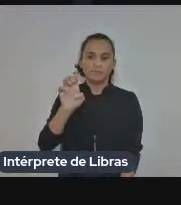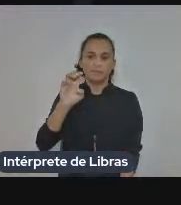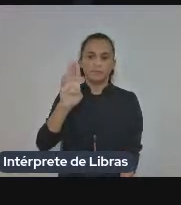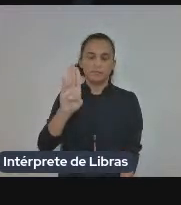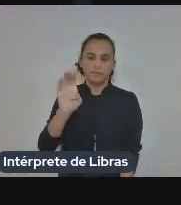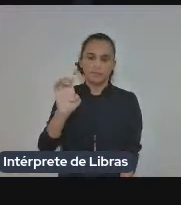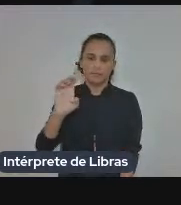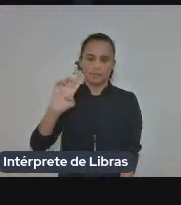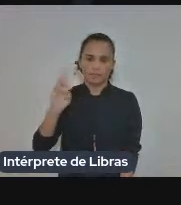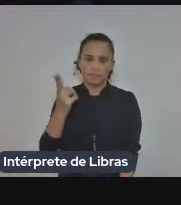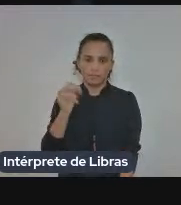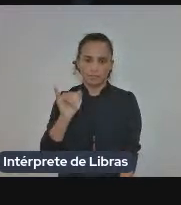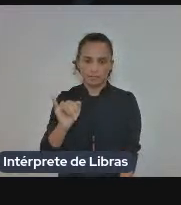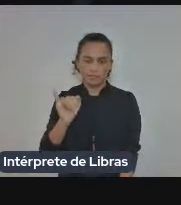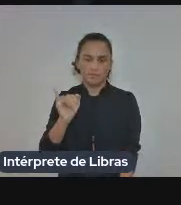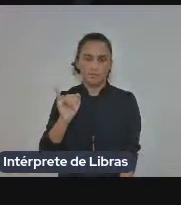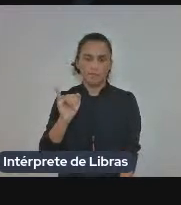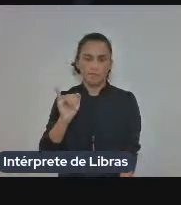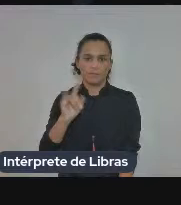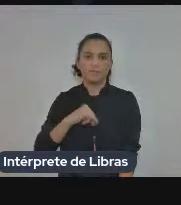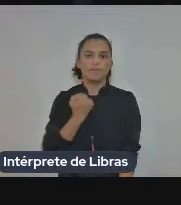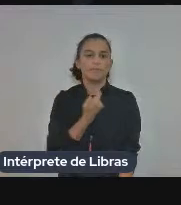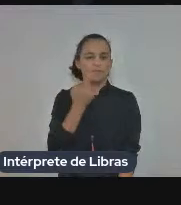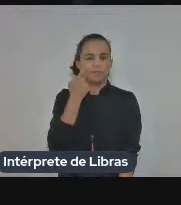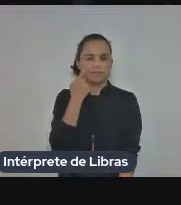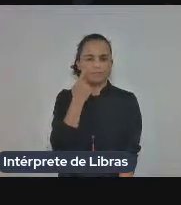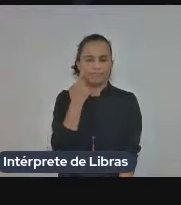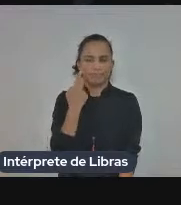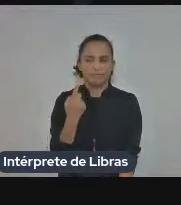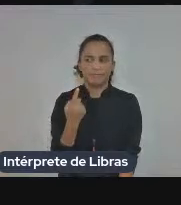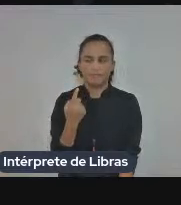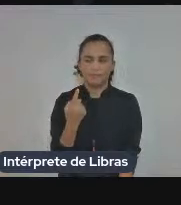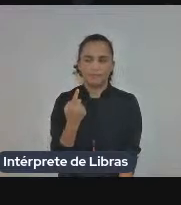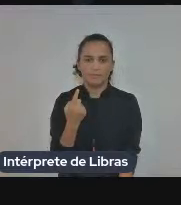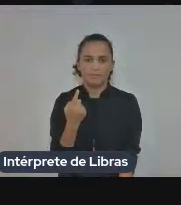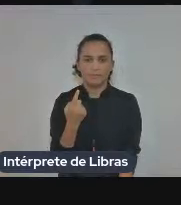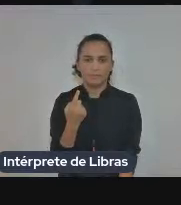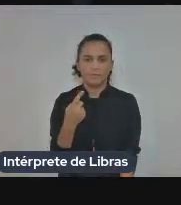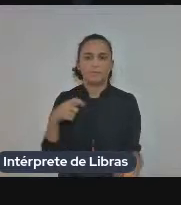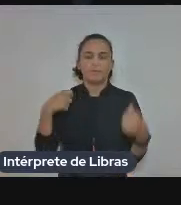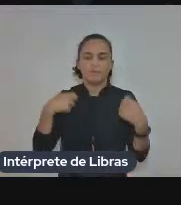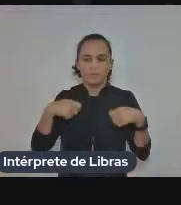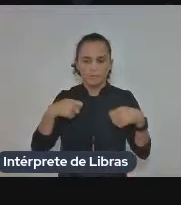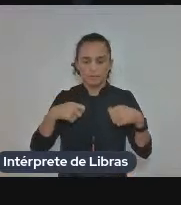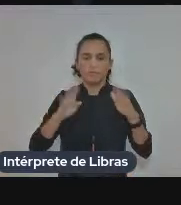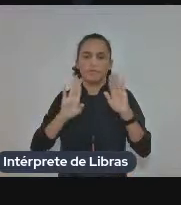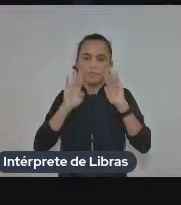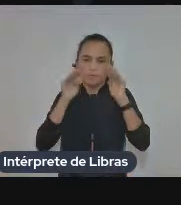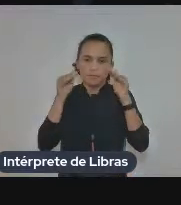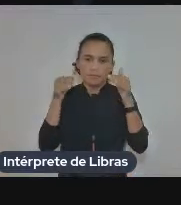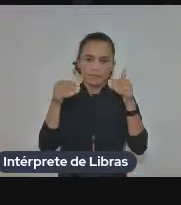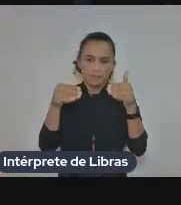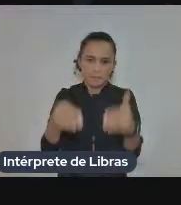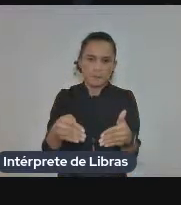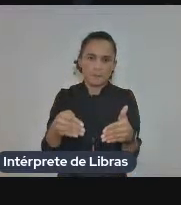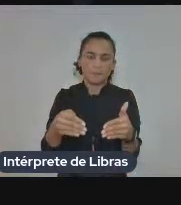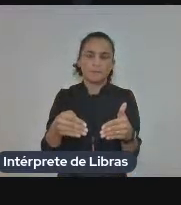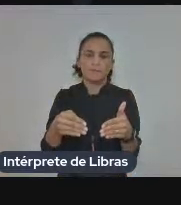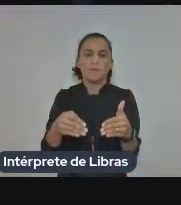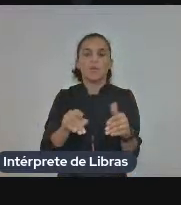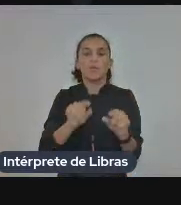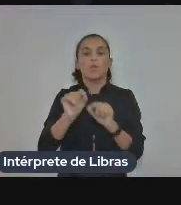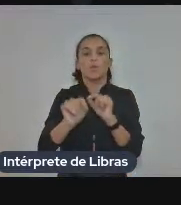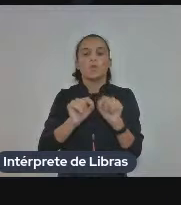nós vimos que precisamos focar também nas necessidades do